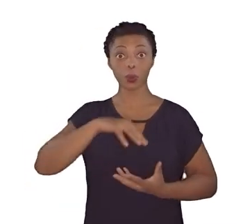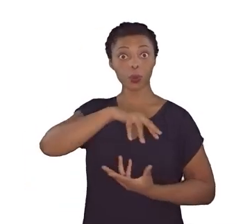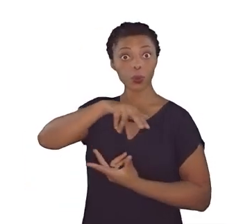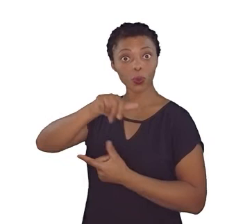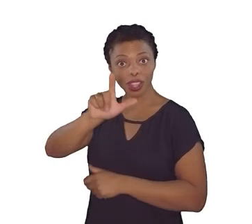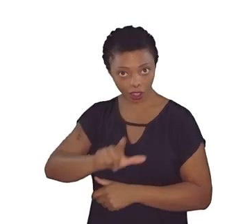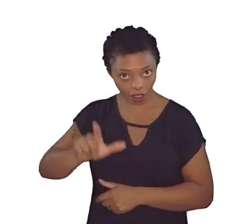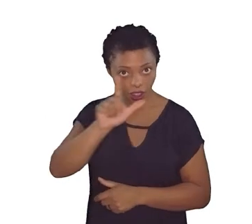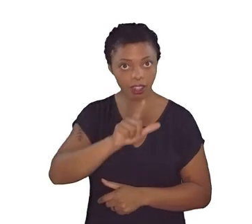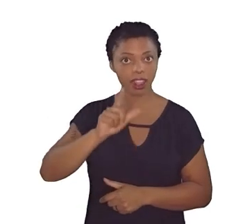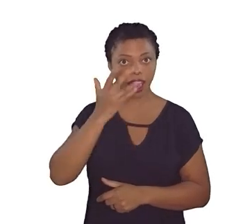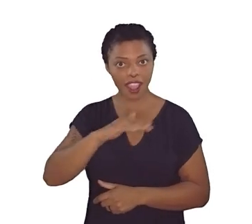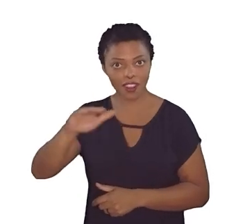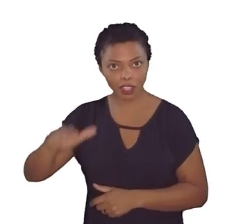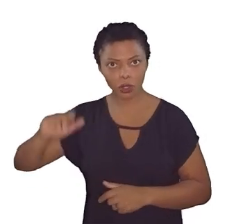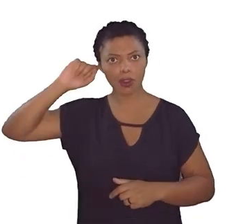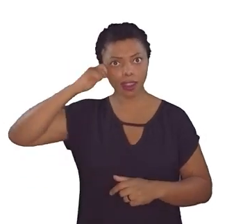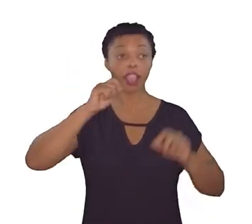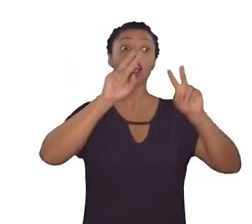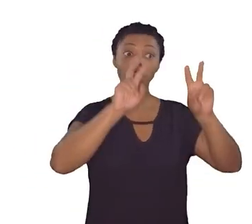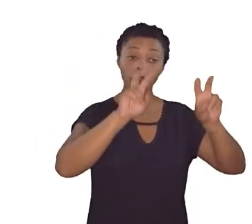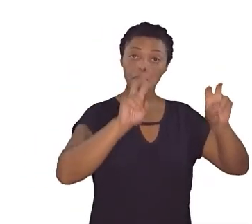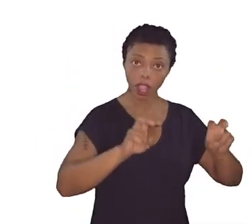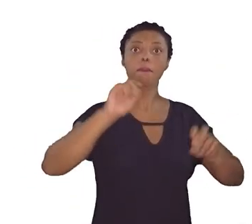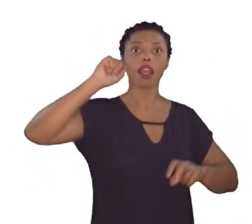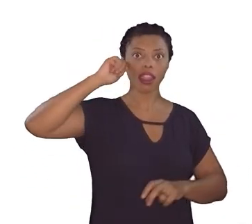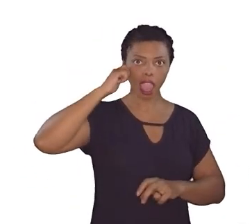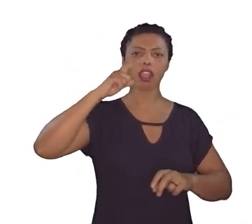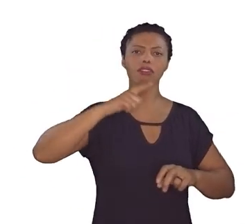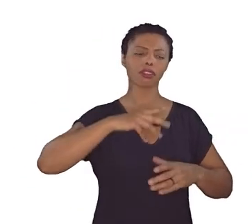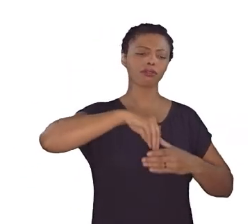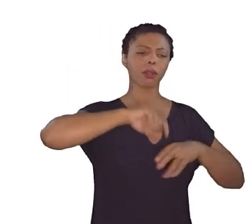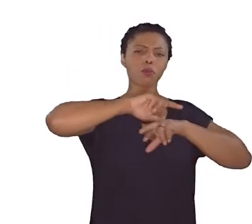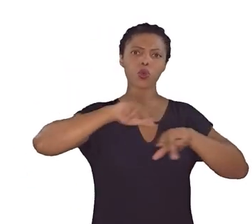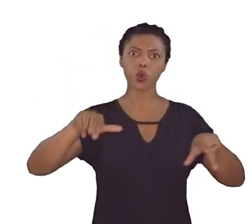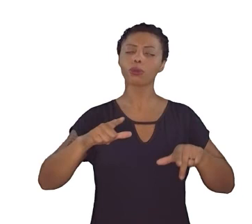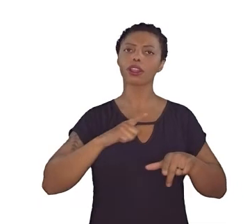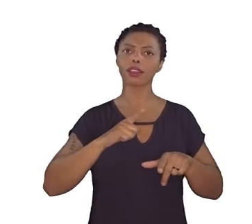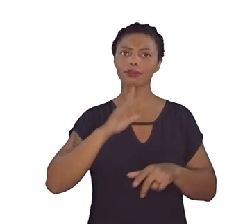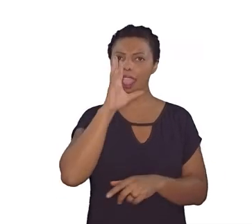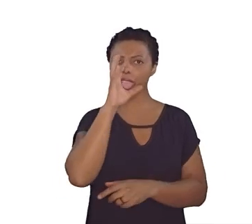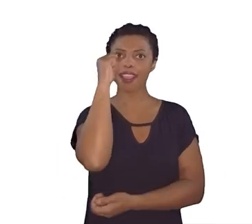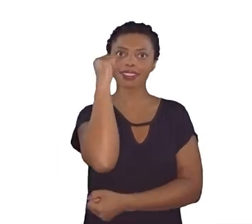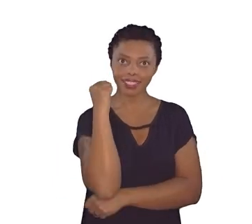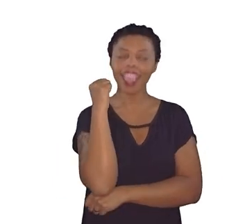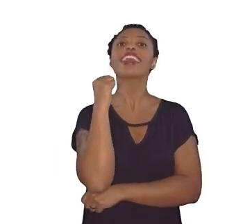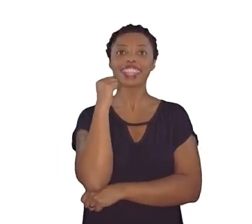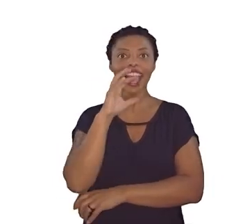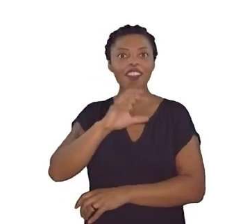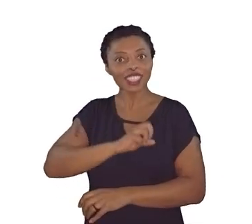infantil negra e de temática negra é múltiplo e rico em resistência, afetividade e